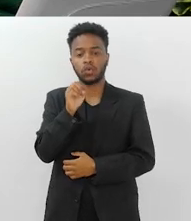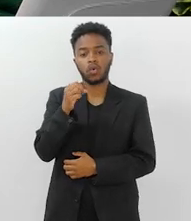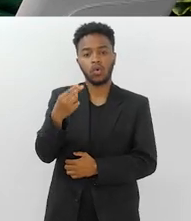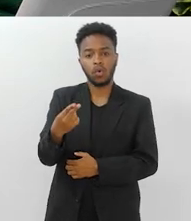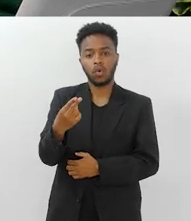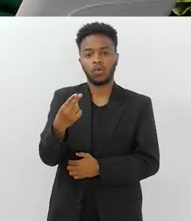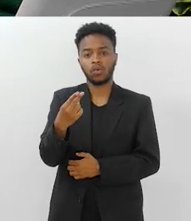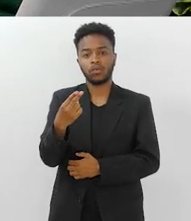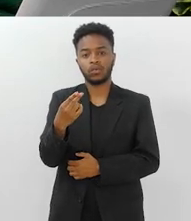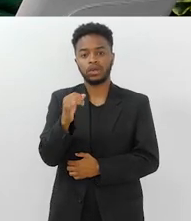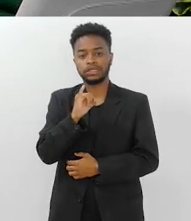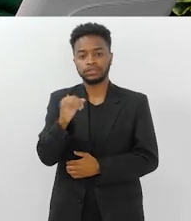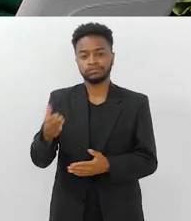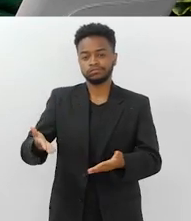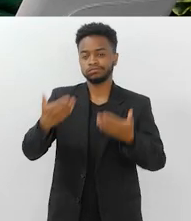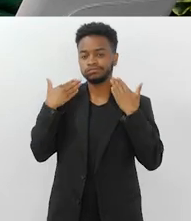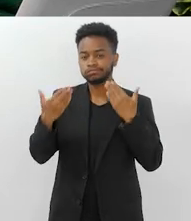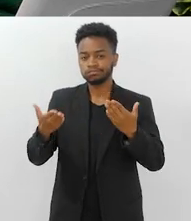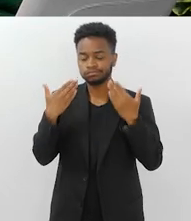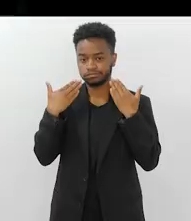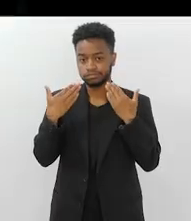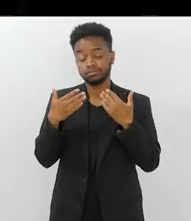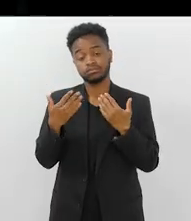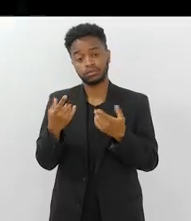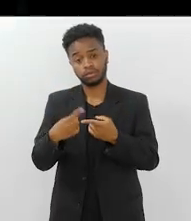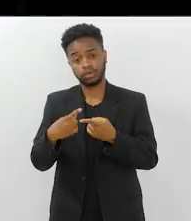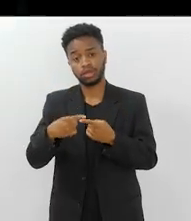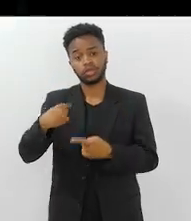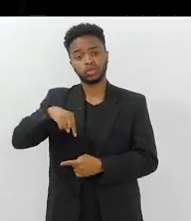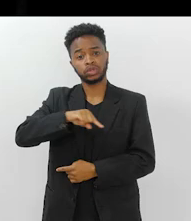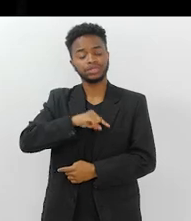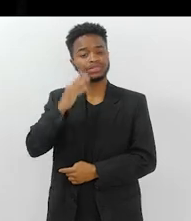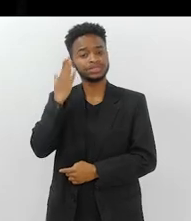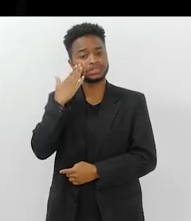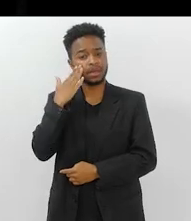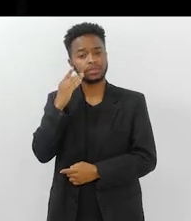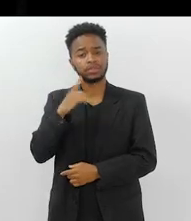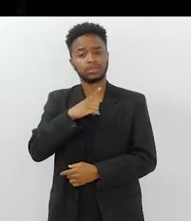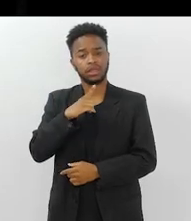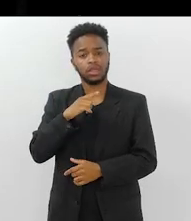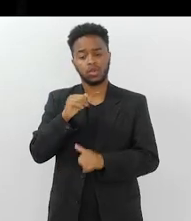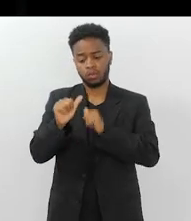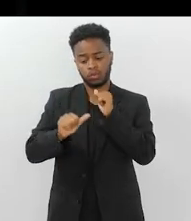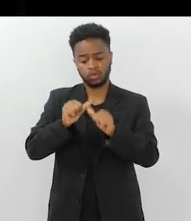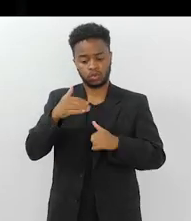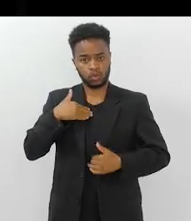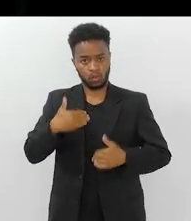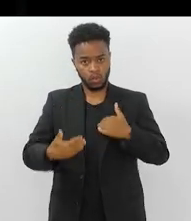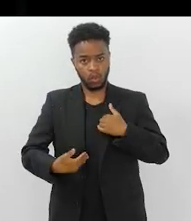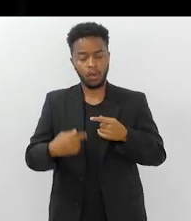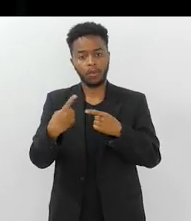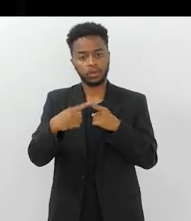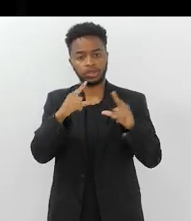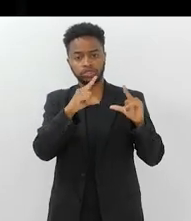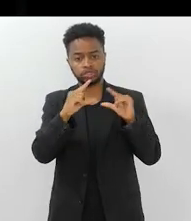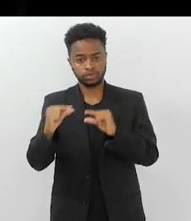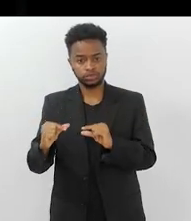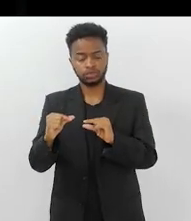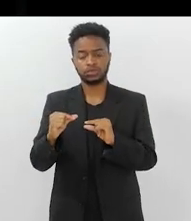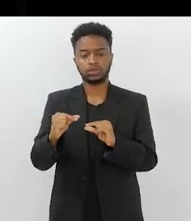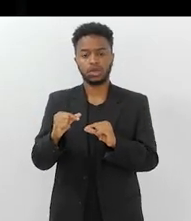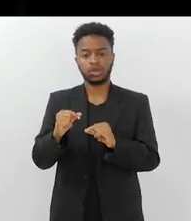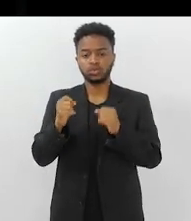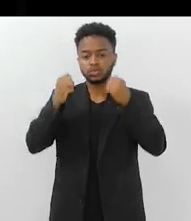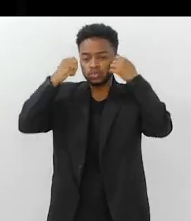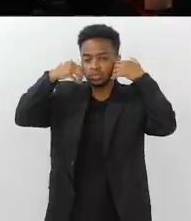frio ou quando está com muito calor. A gente já sabe que tem as alterações fisiológicas, diminuem, né? As células, as glândulas